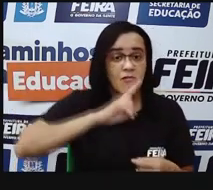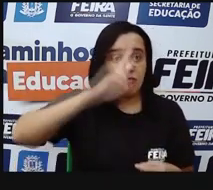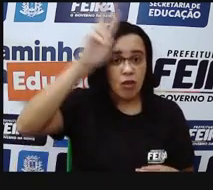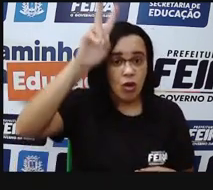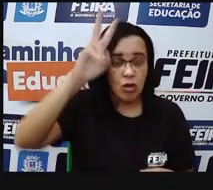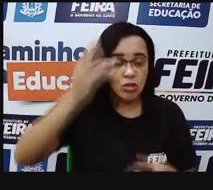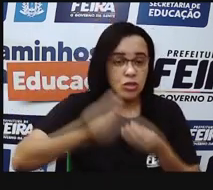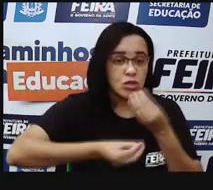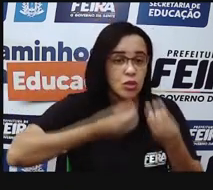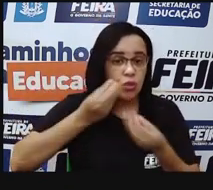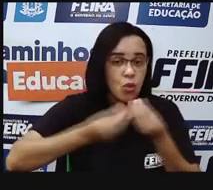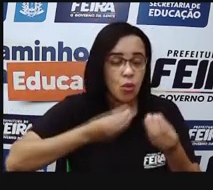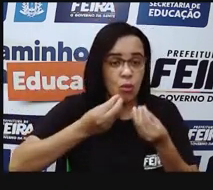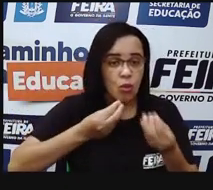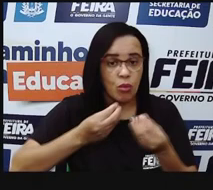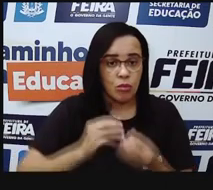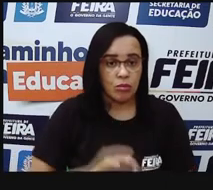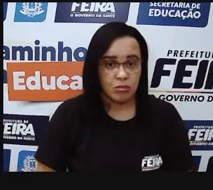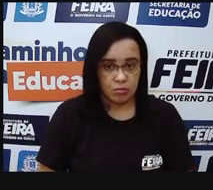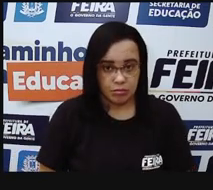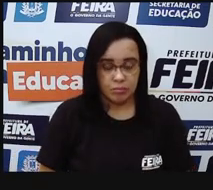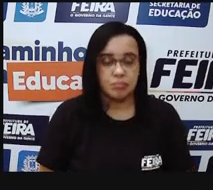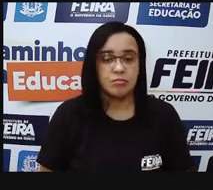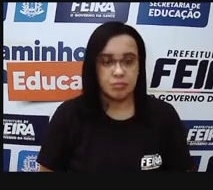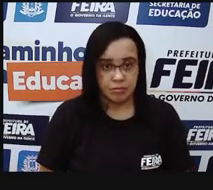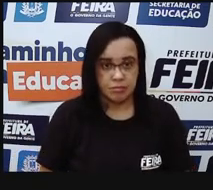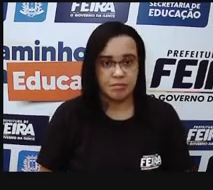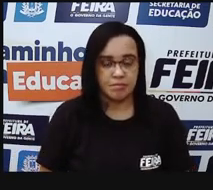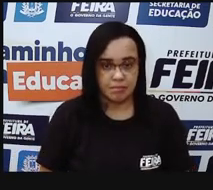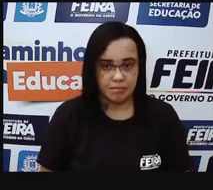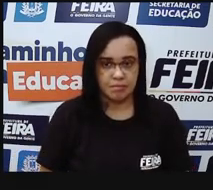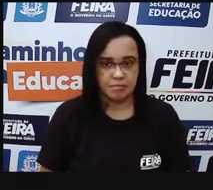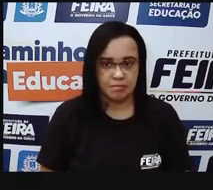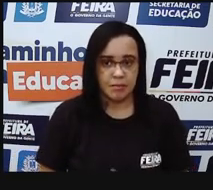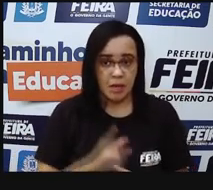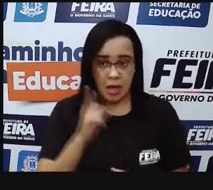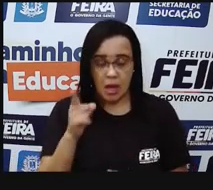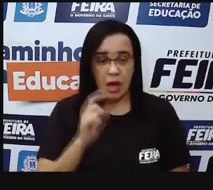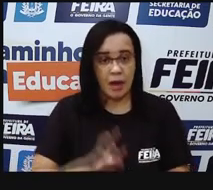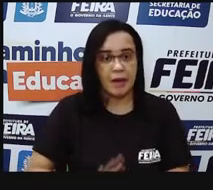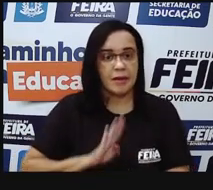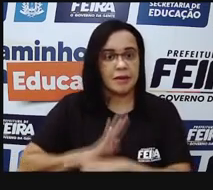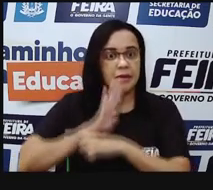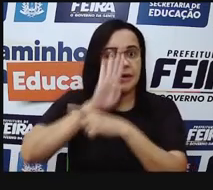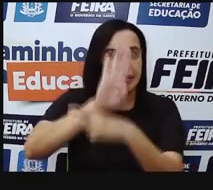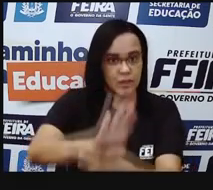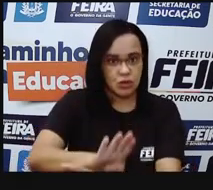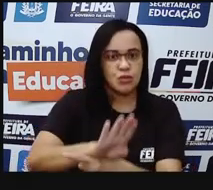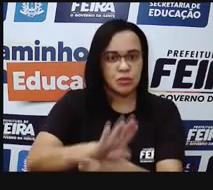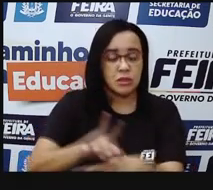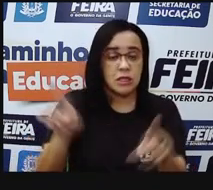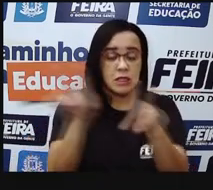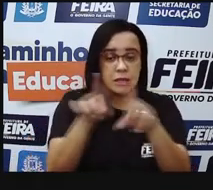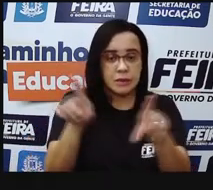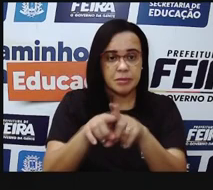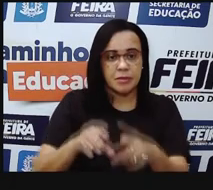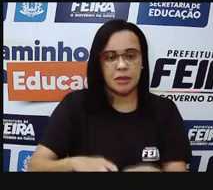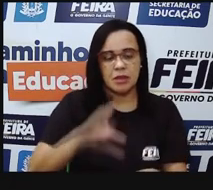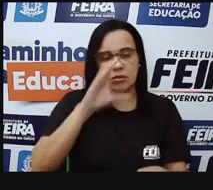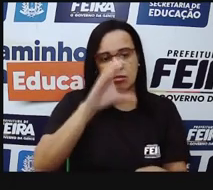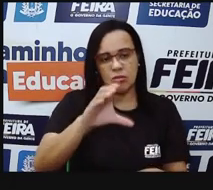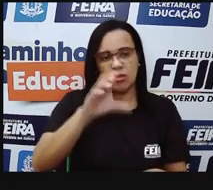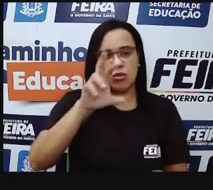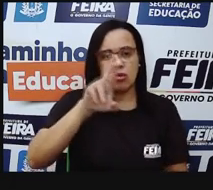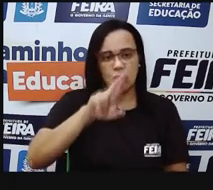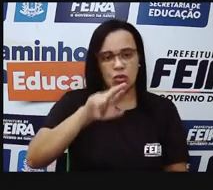Ou seja, ela vai encontrar um único ponto, graças ao cristalino. E esse cristalino, então, vai